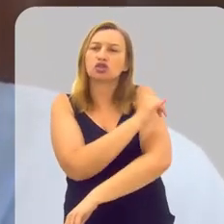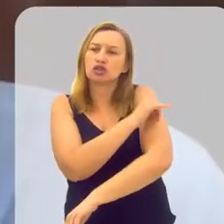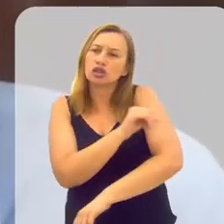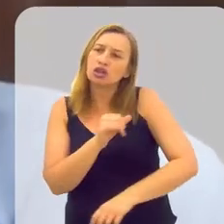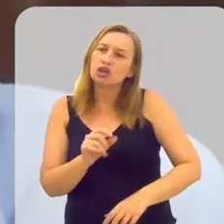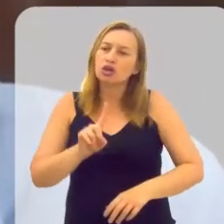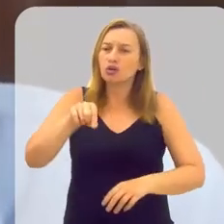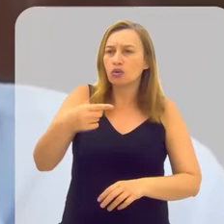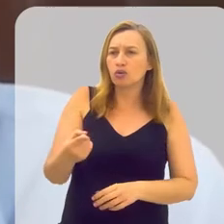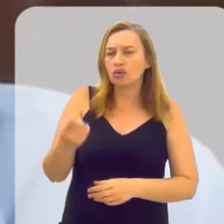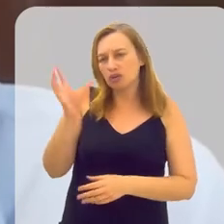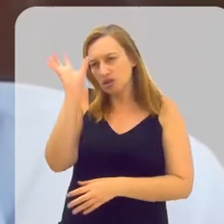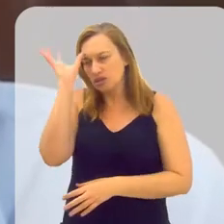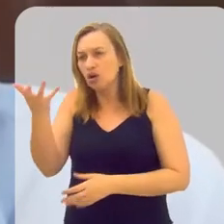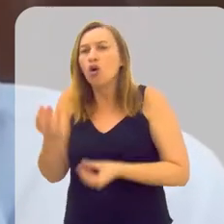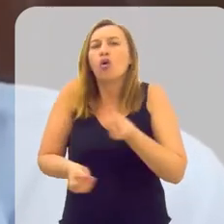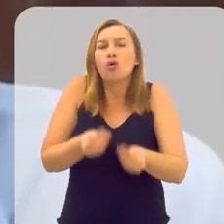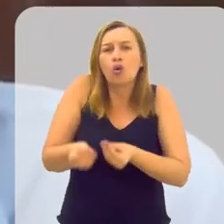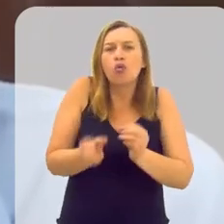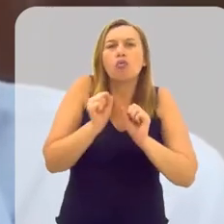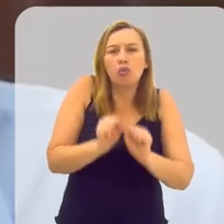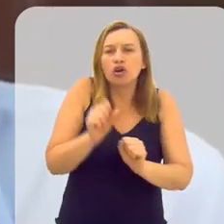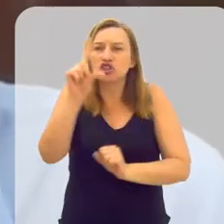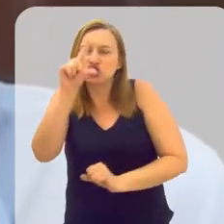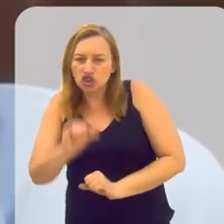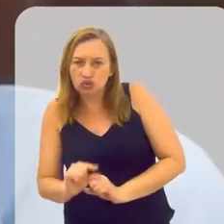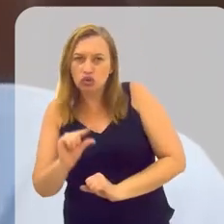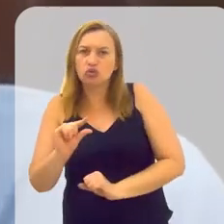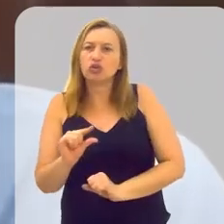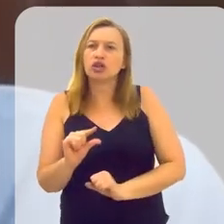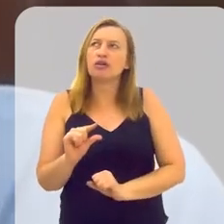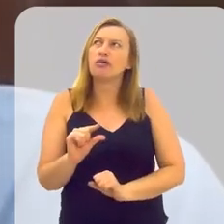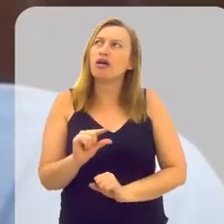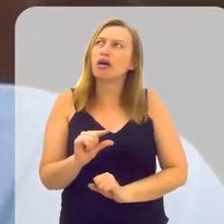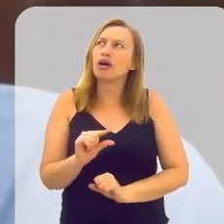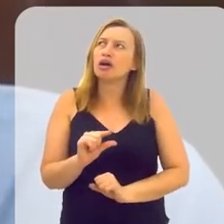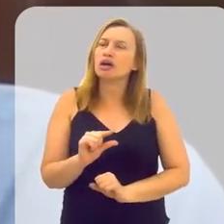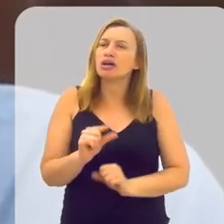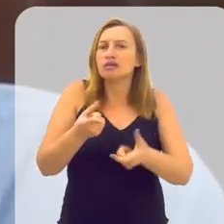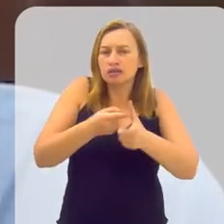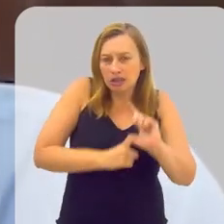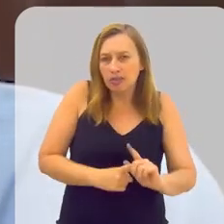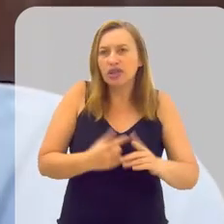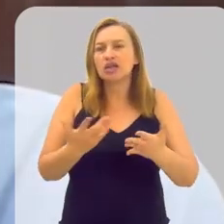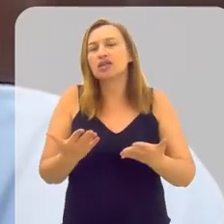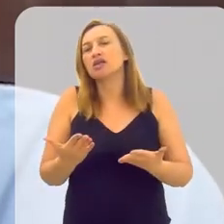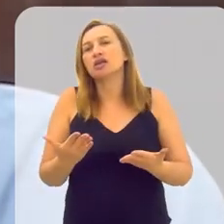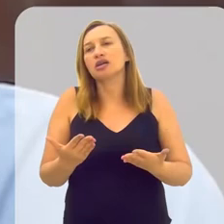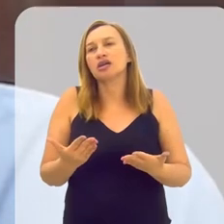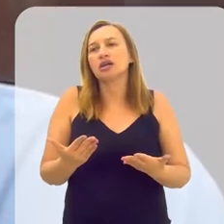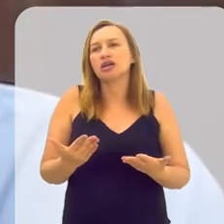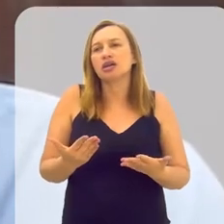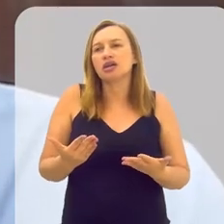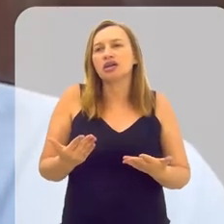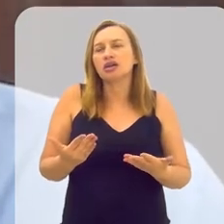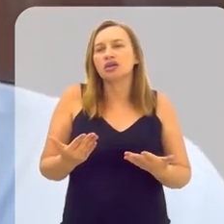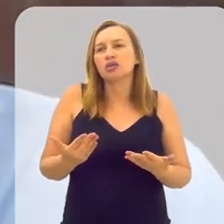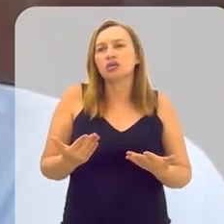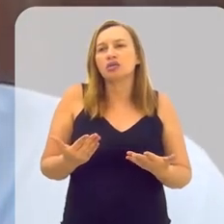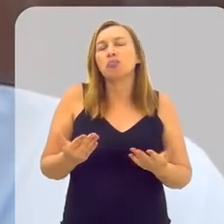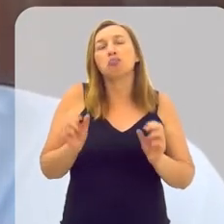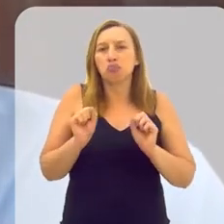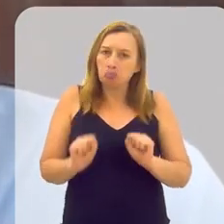solução, dentro de outras soluções, como que a gente pode reduzir essa dependência. E aí,